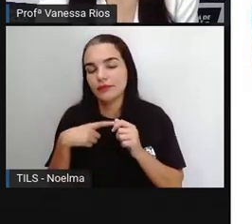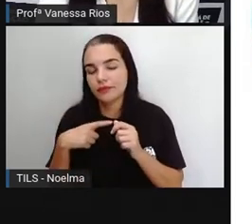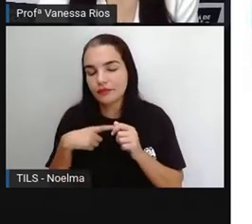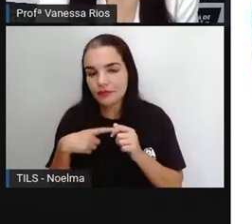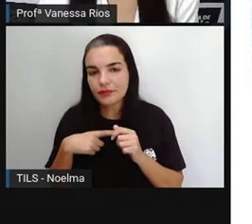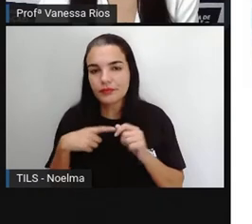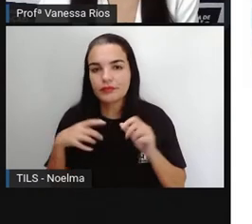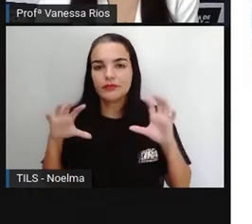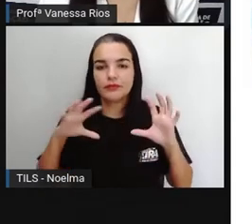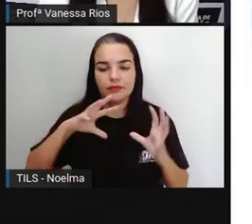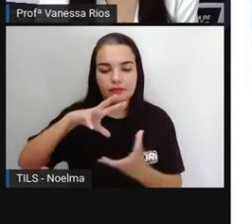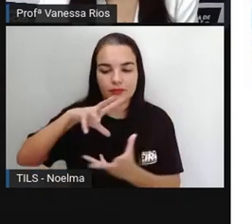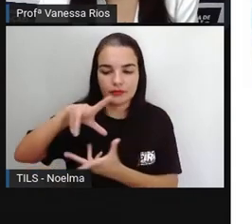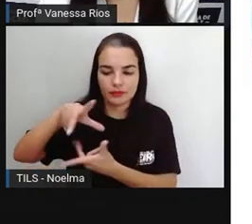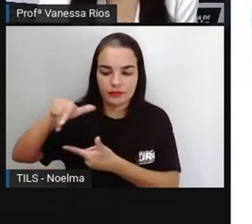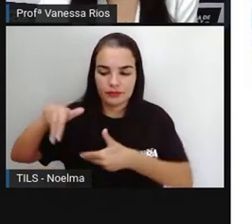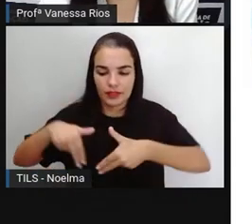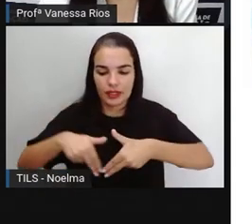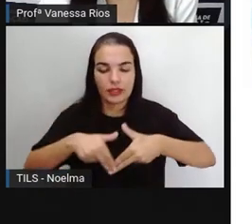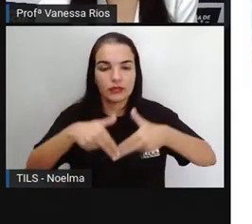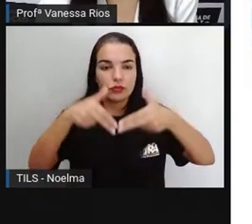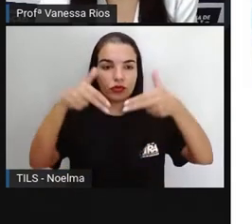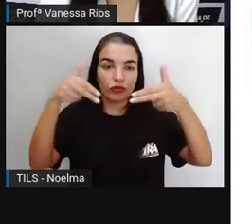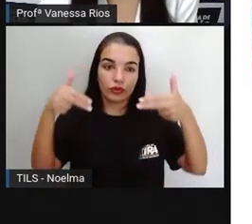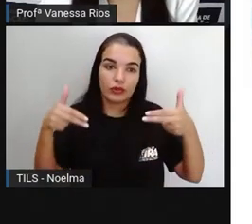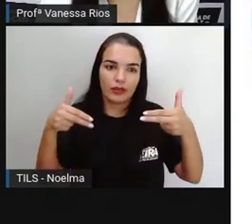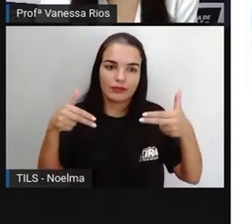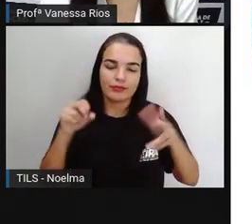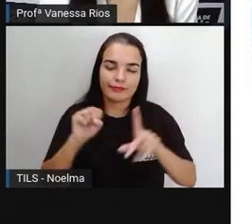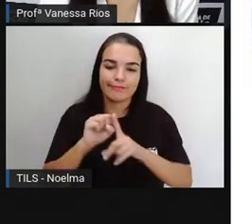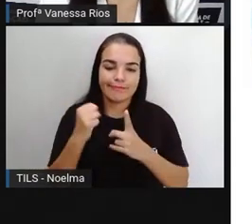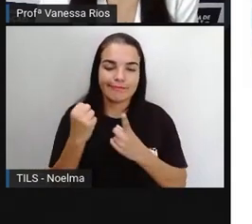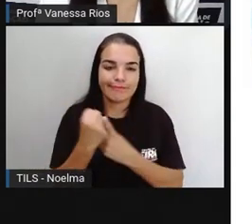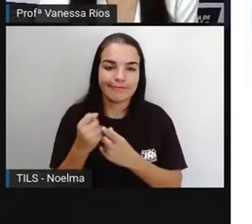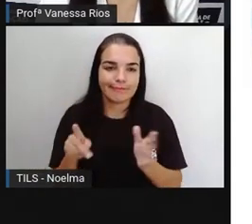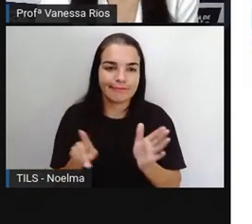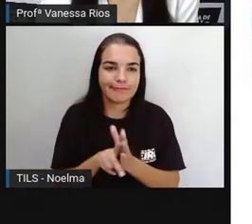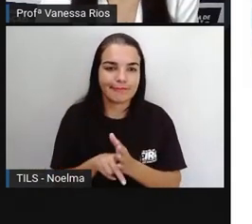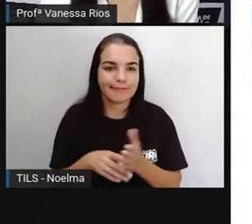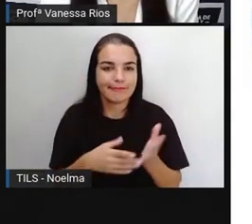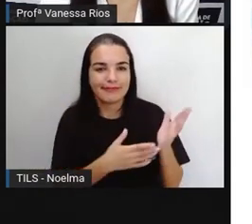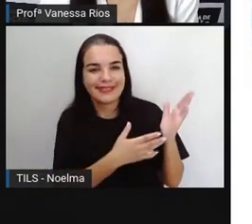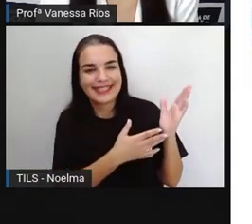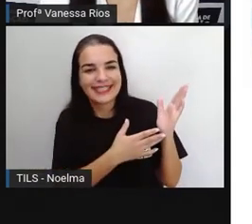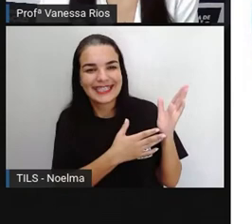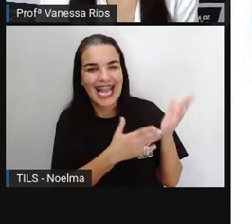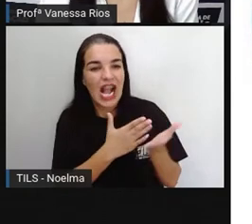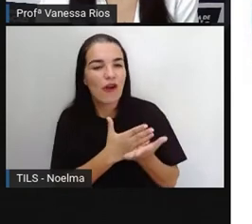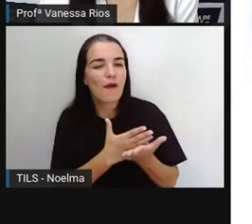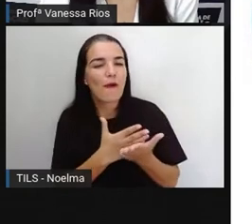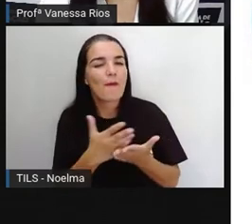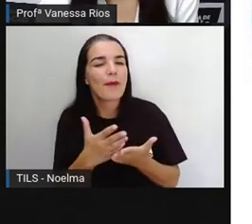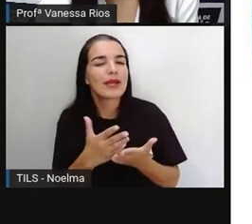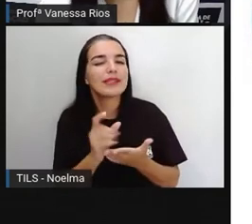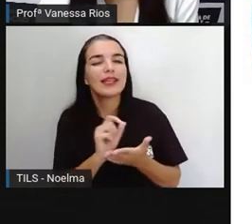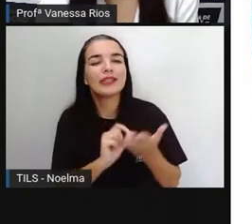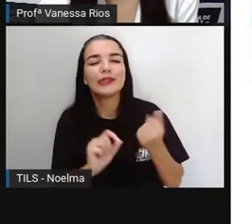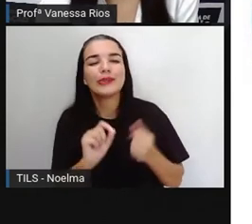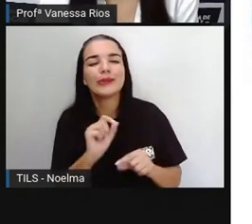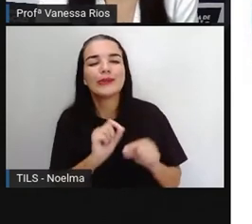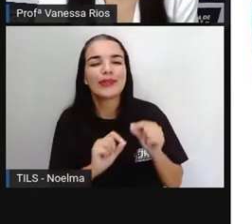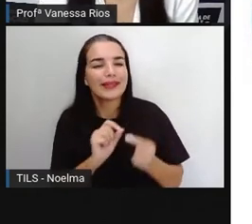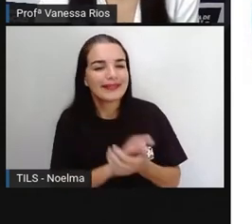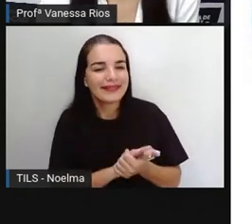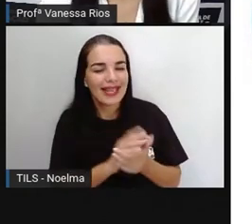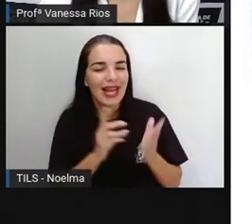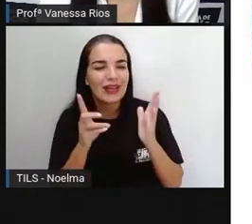influências das várias etnias que compõem a nossa sociedade. E por isso que a PRO colocou aí a figura do indígena, né?